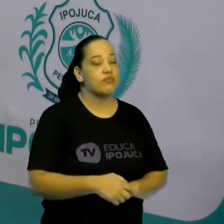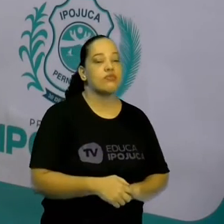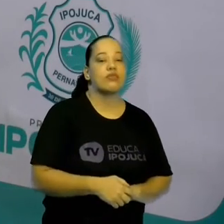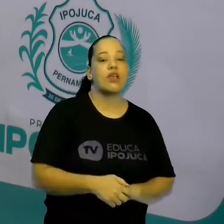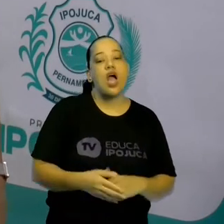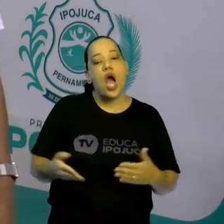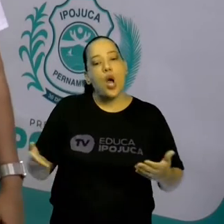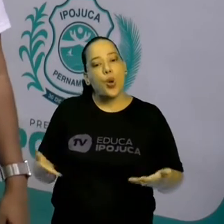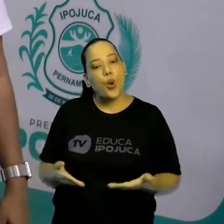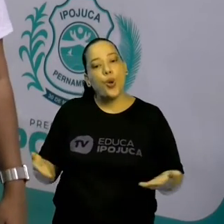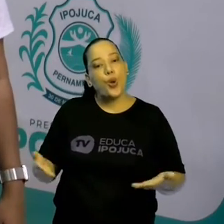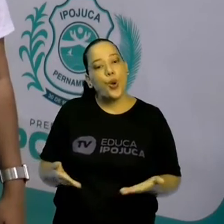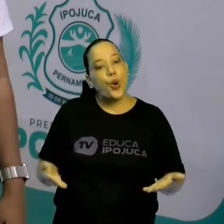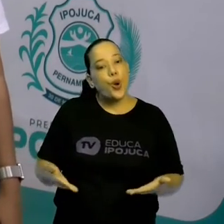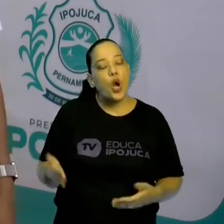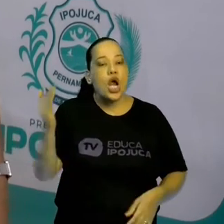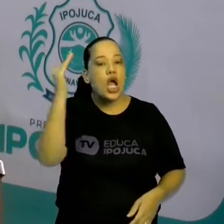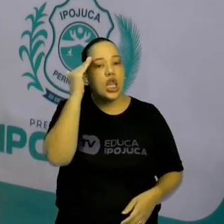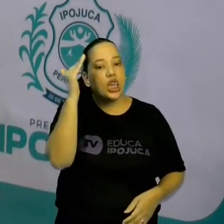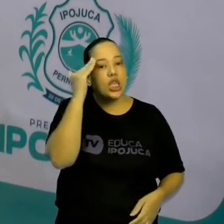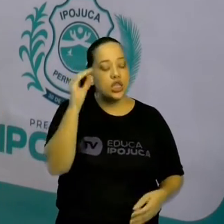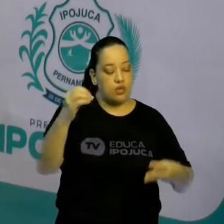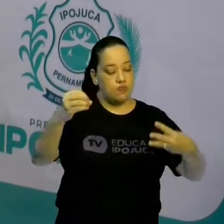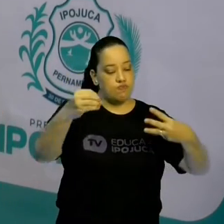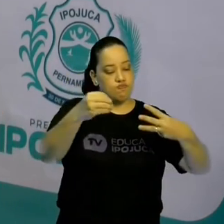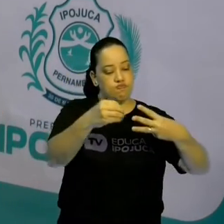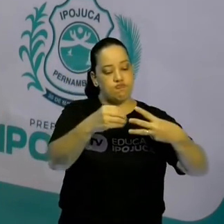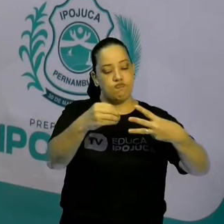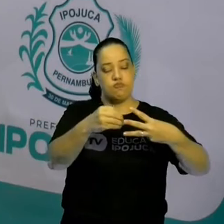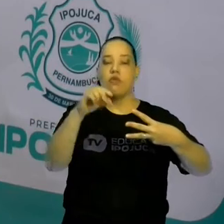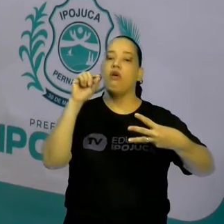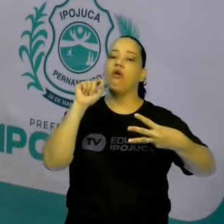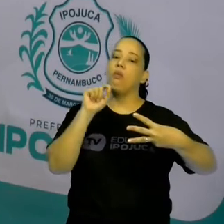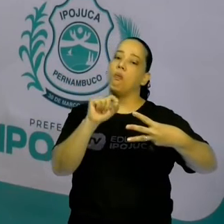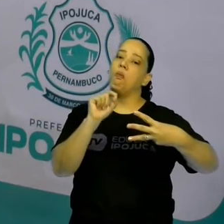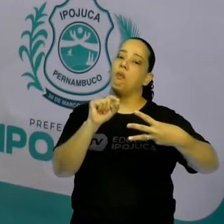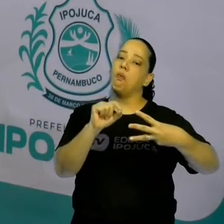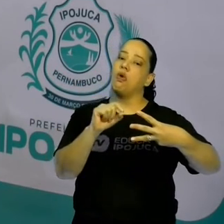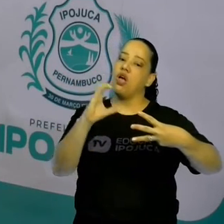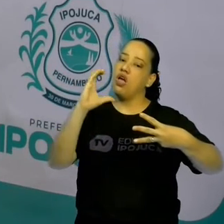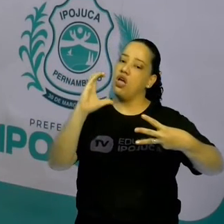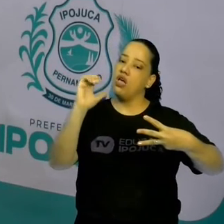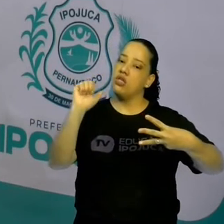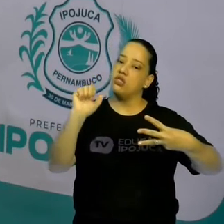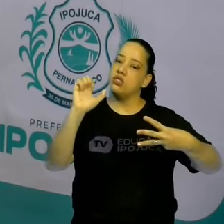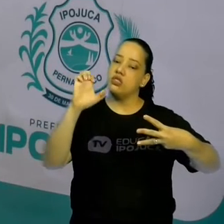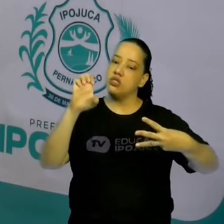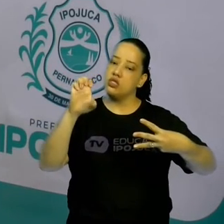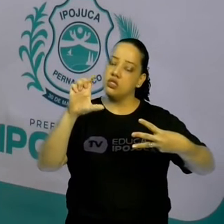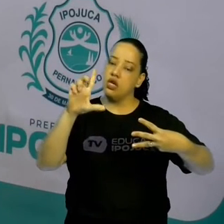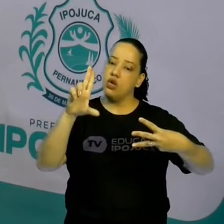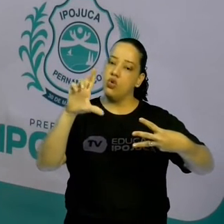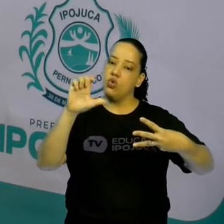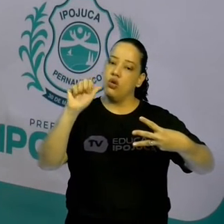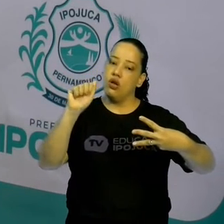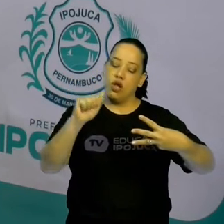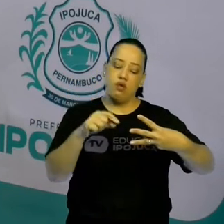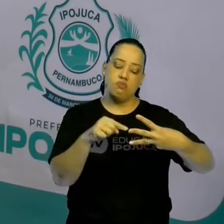Agora, nós vamos entender o que é uma célula. Primeiramente, eu tenho que entender que quando eu falo da célula